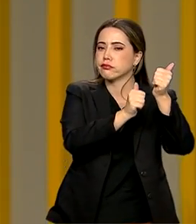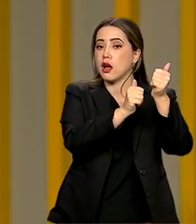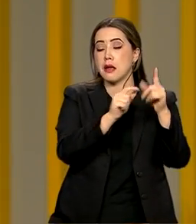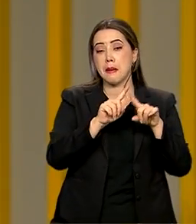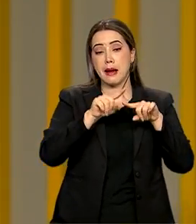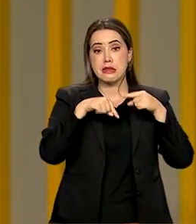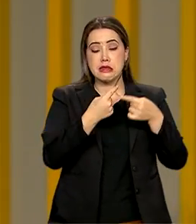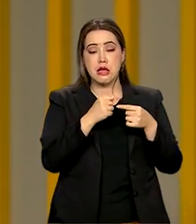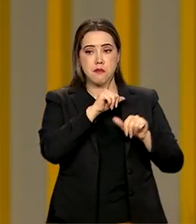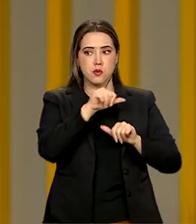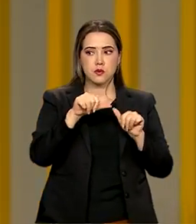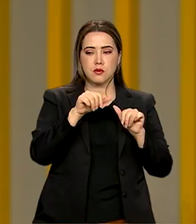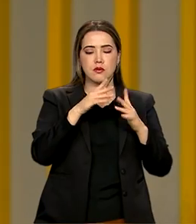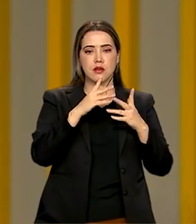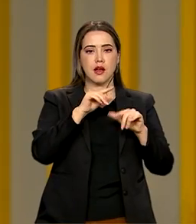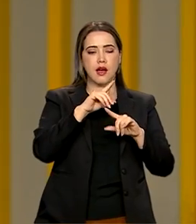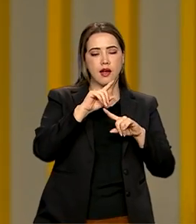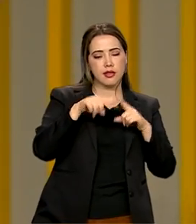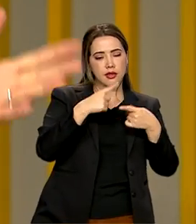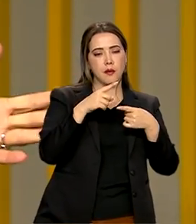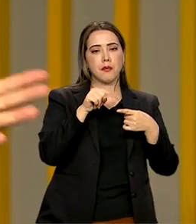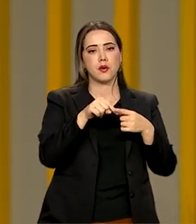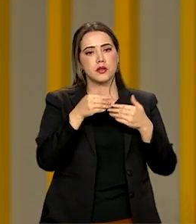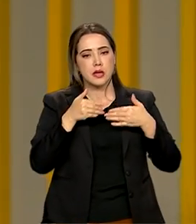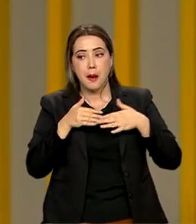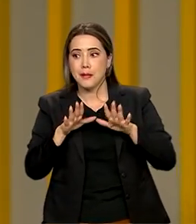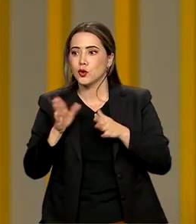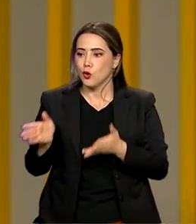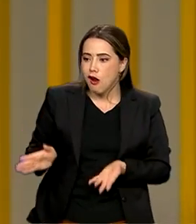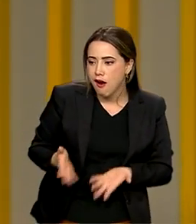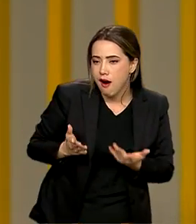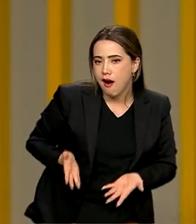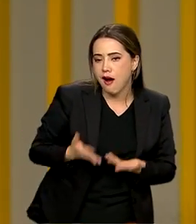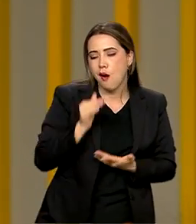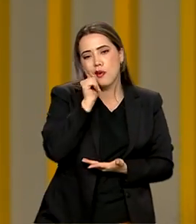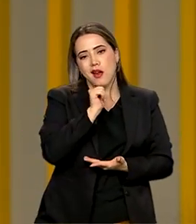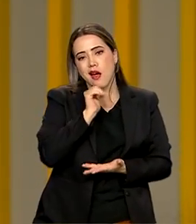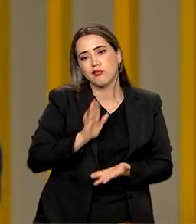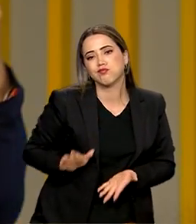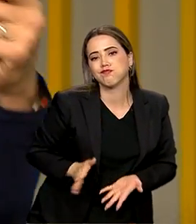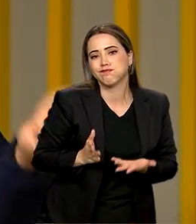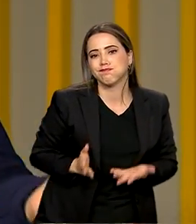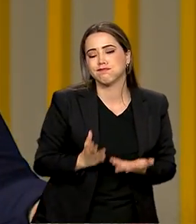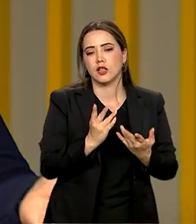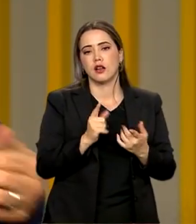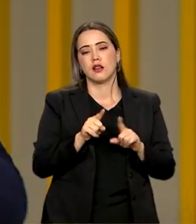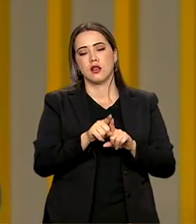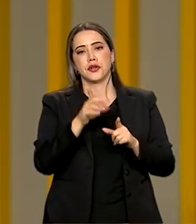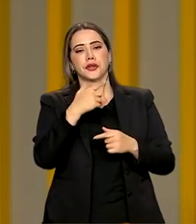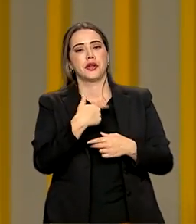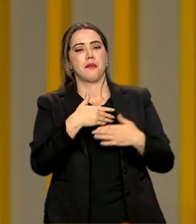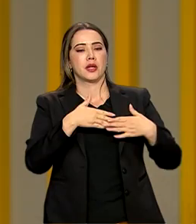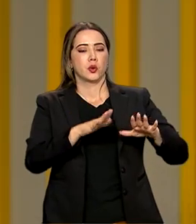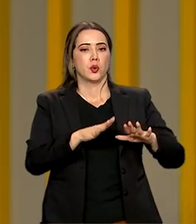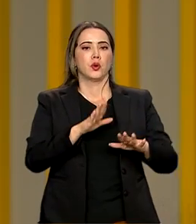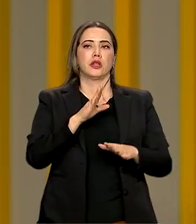foi feita a abertura, o reconhecimento, técnicos,